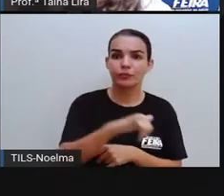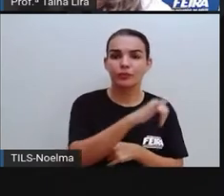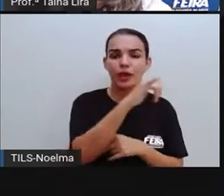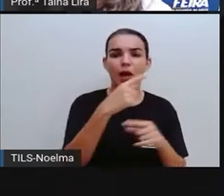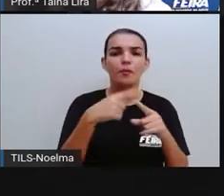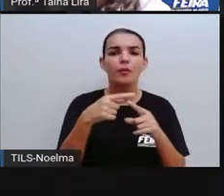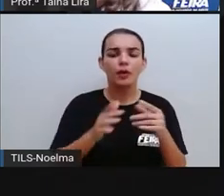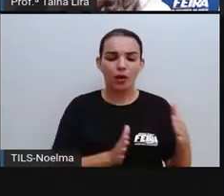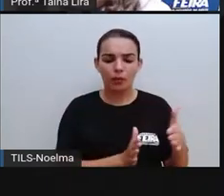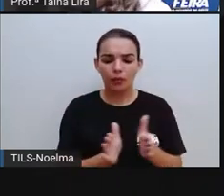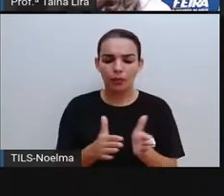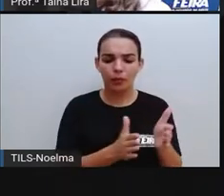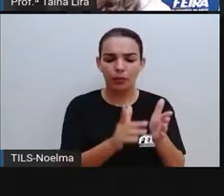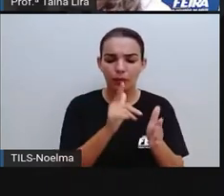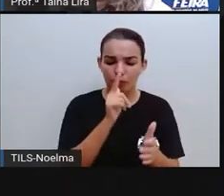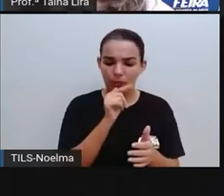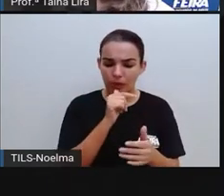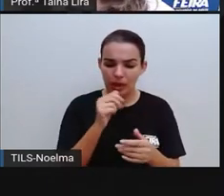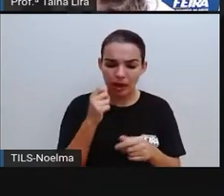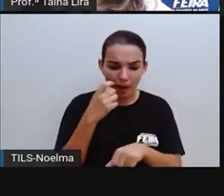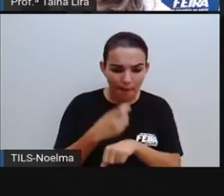e as pedras não saem do lugar?